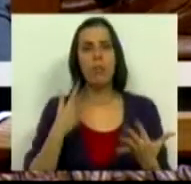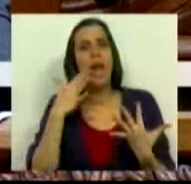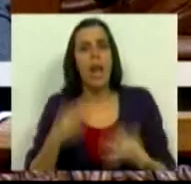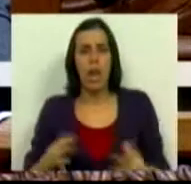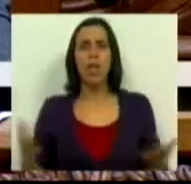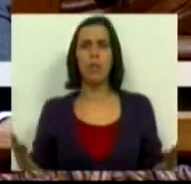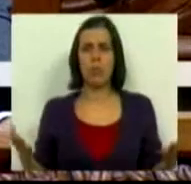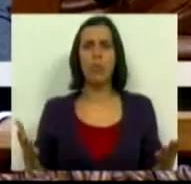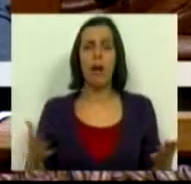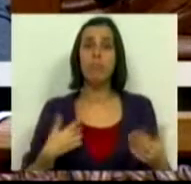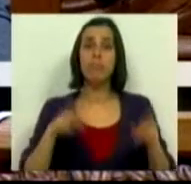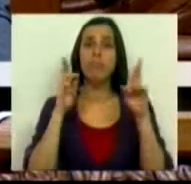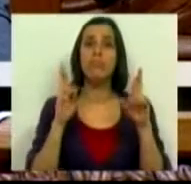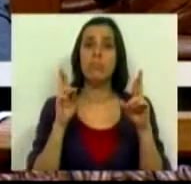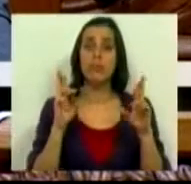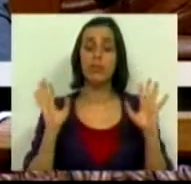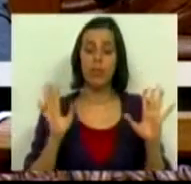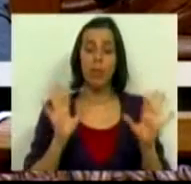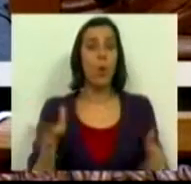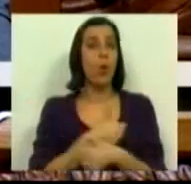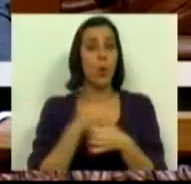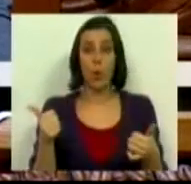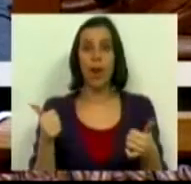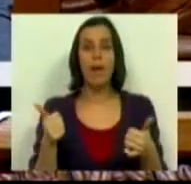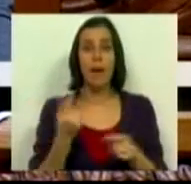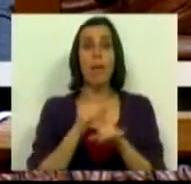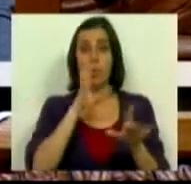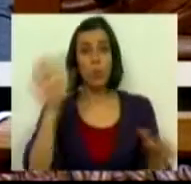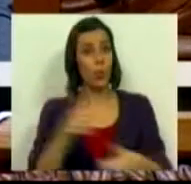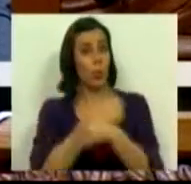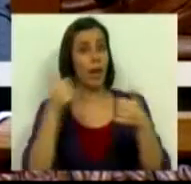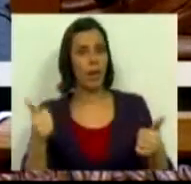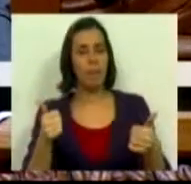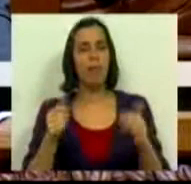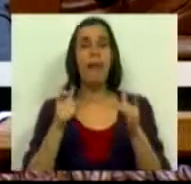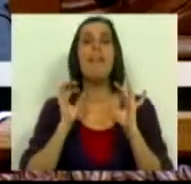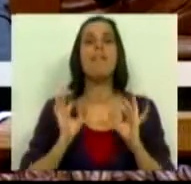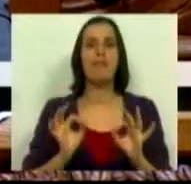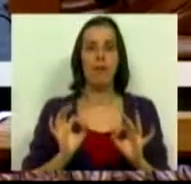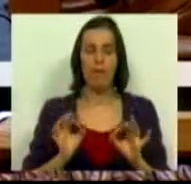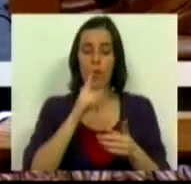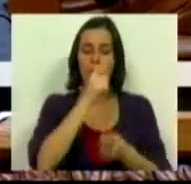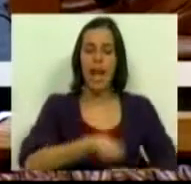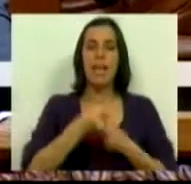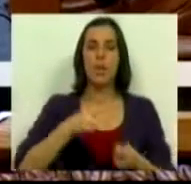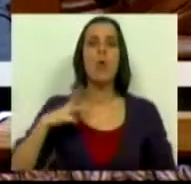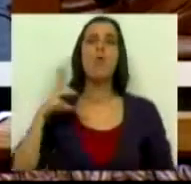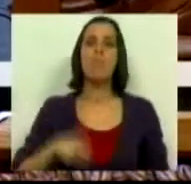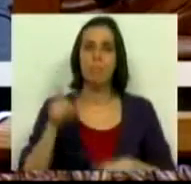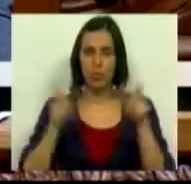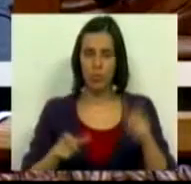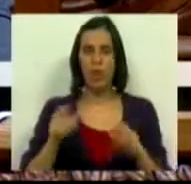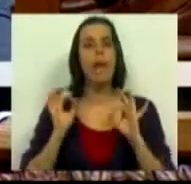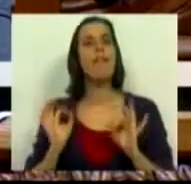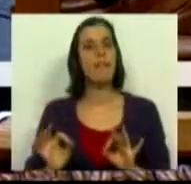naturalmente desejamos que corra bem, porque se correr bem, será a favor dos agricultores portugueses